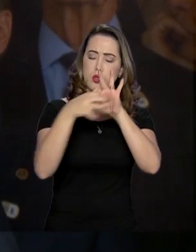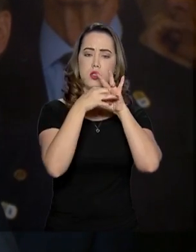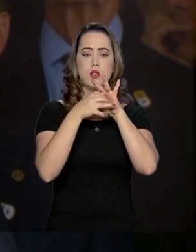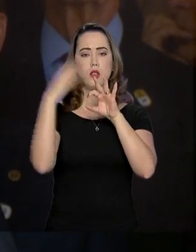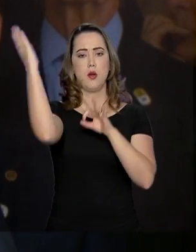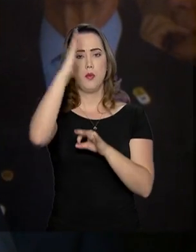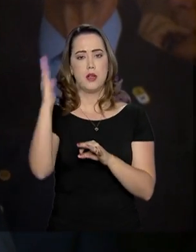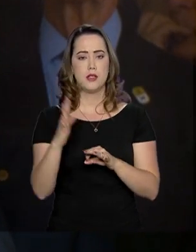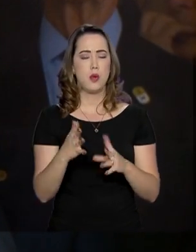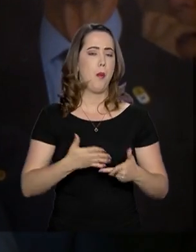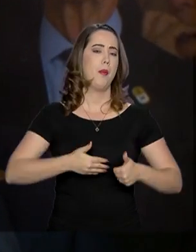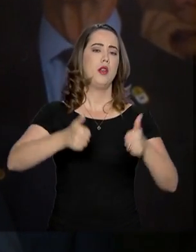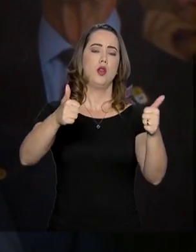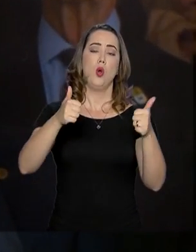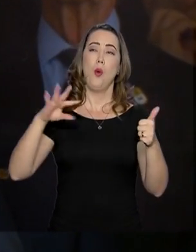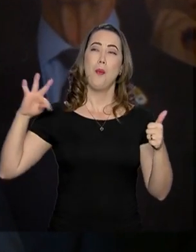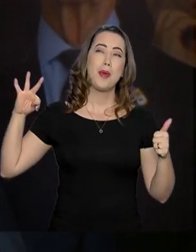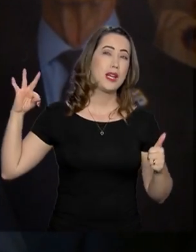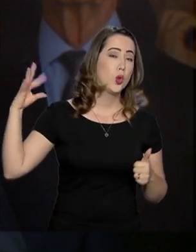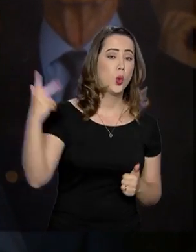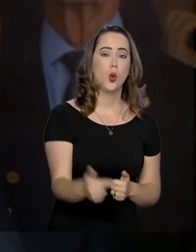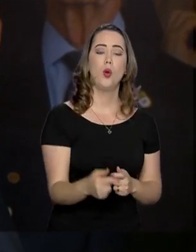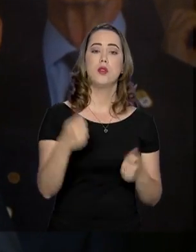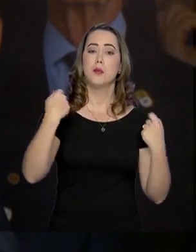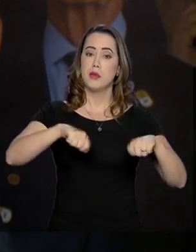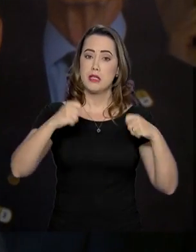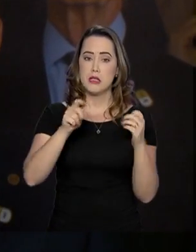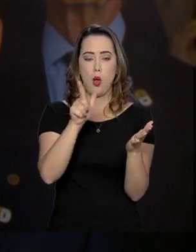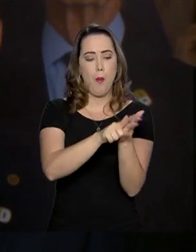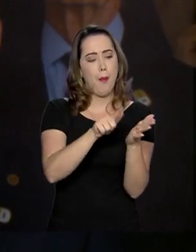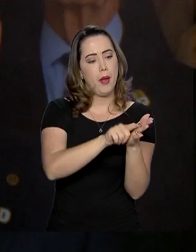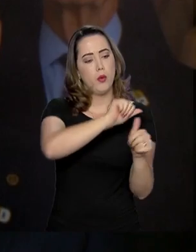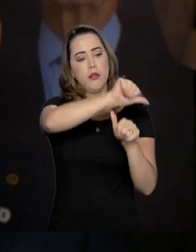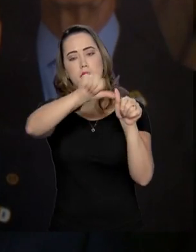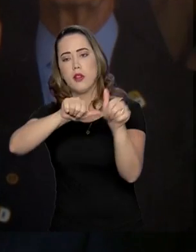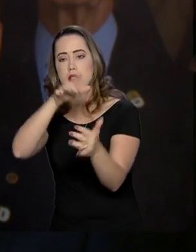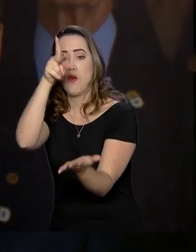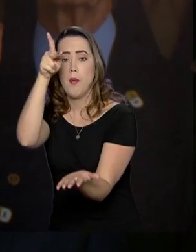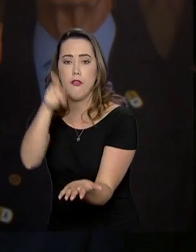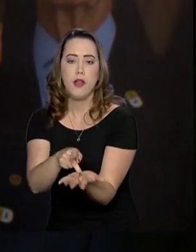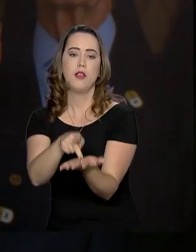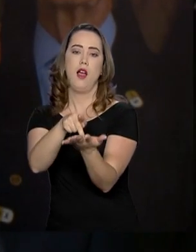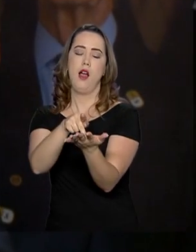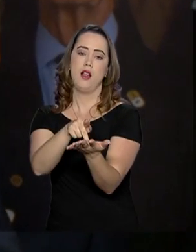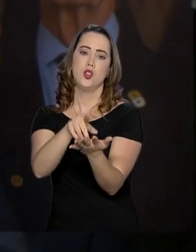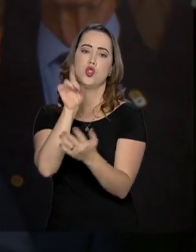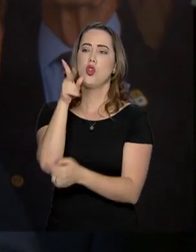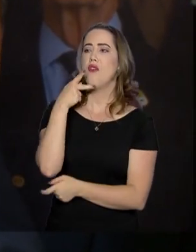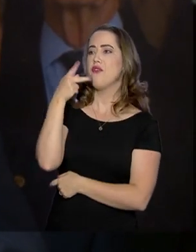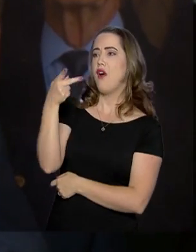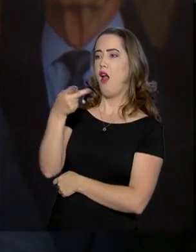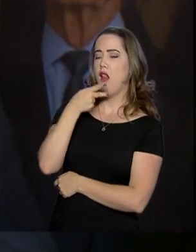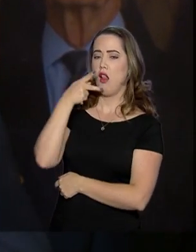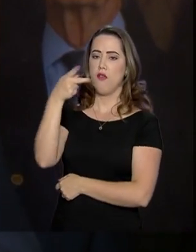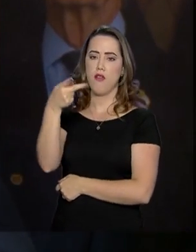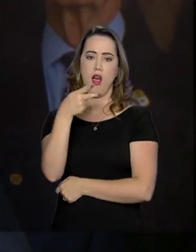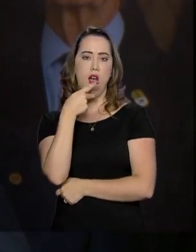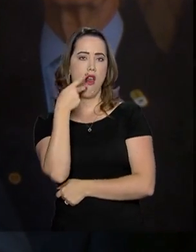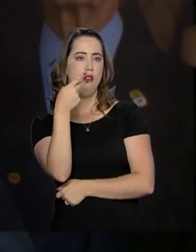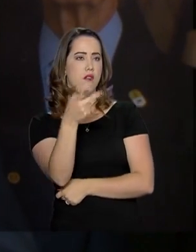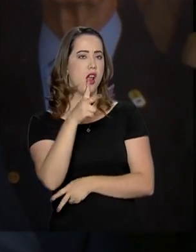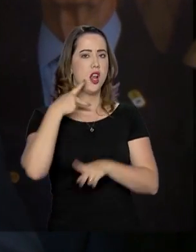Brasil melhor para todos. Isso tem que sair do papel, tem que sair do discurso fácil de político.